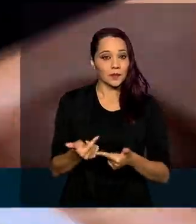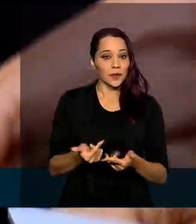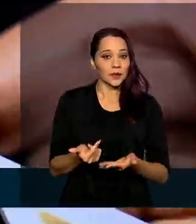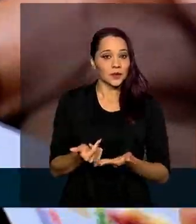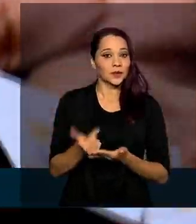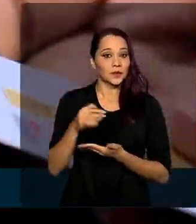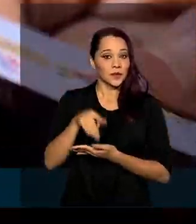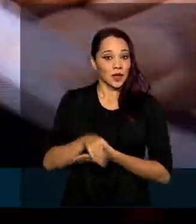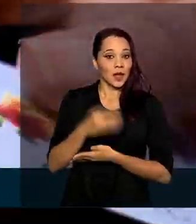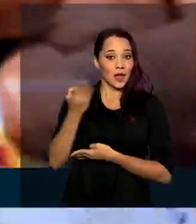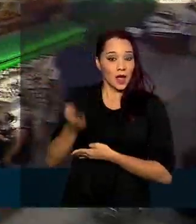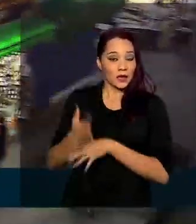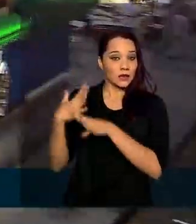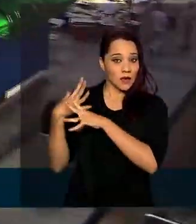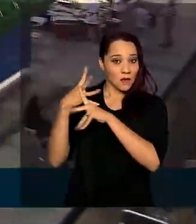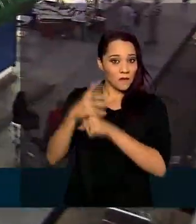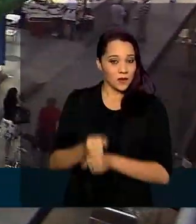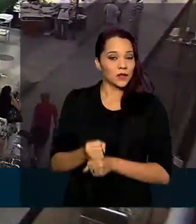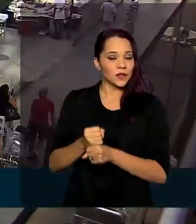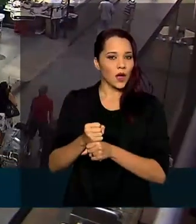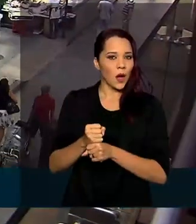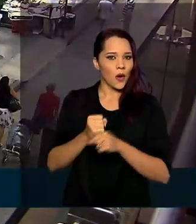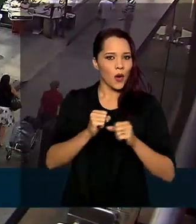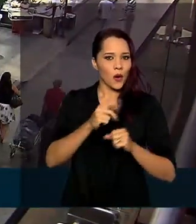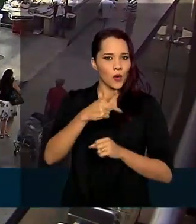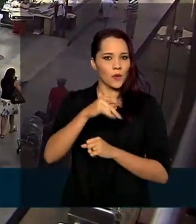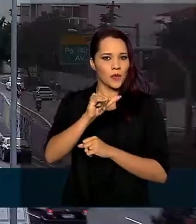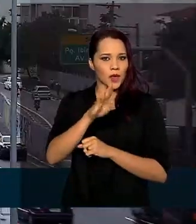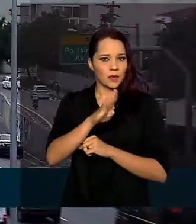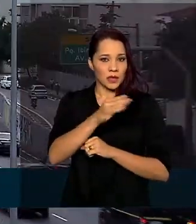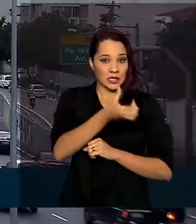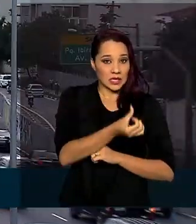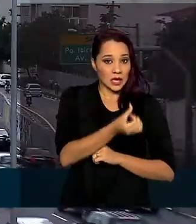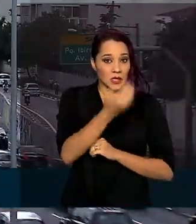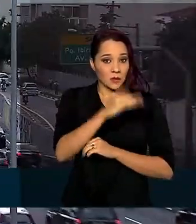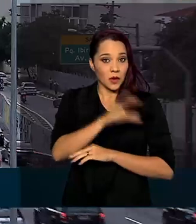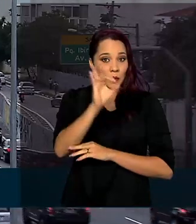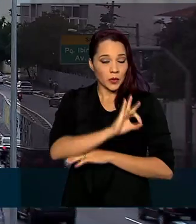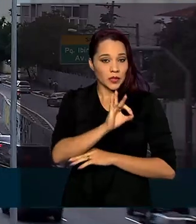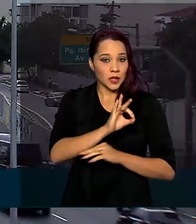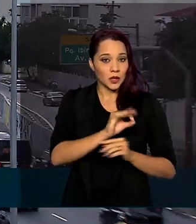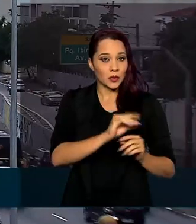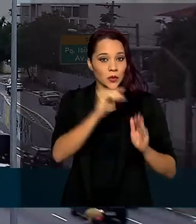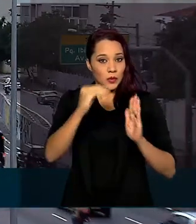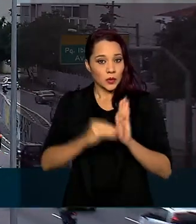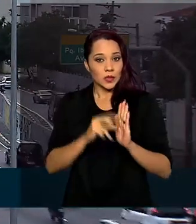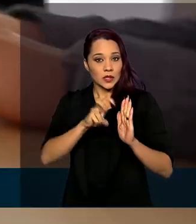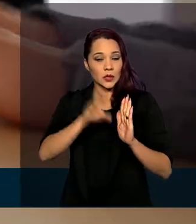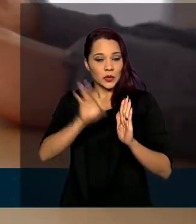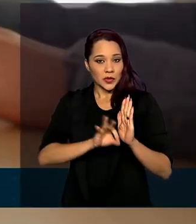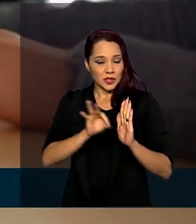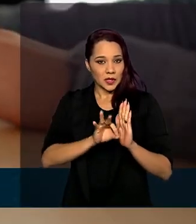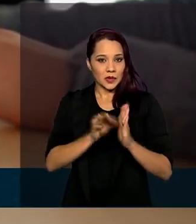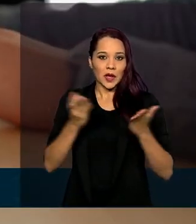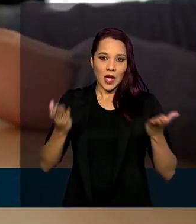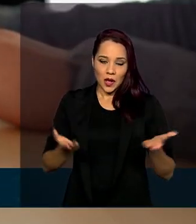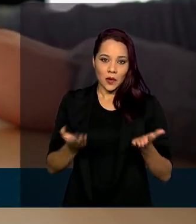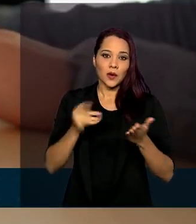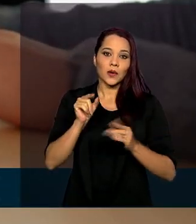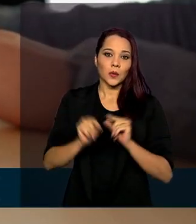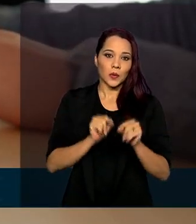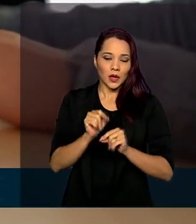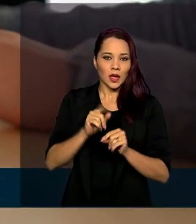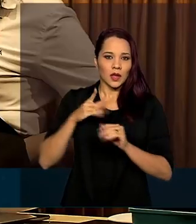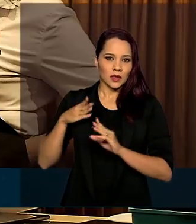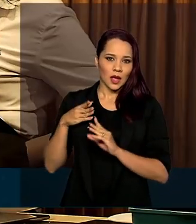acordo com essa revisão, o recuo do PIB de 6,5% para 5% está diretamente